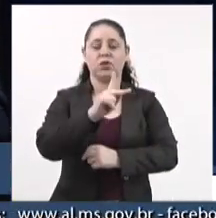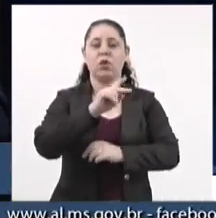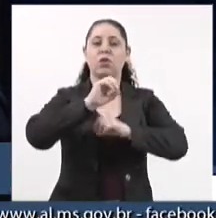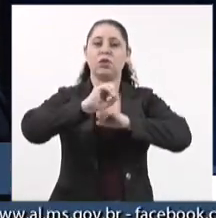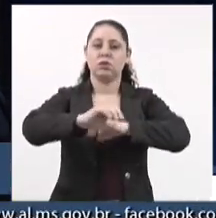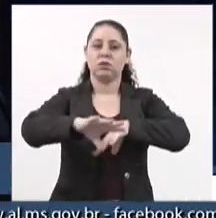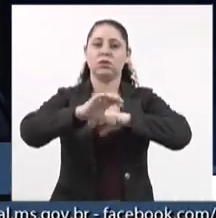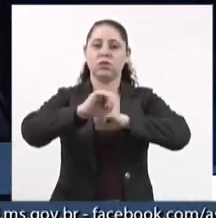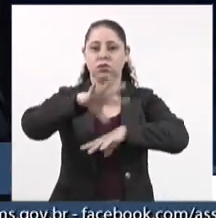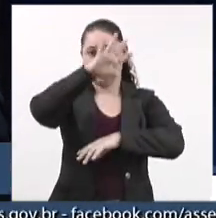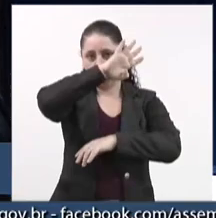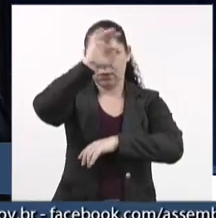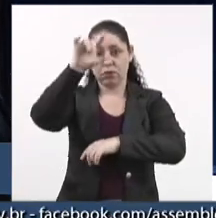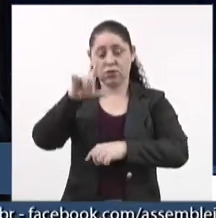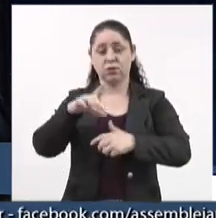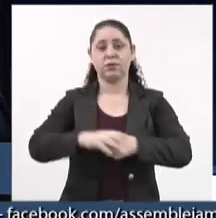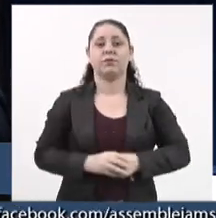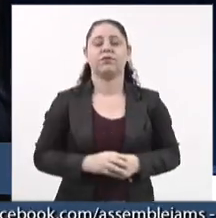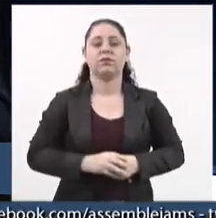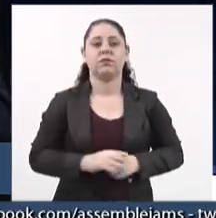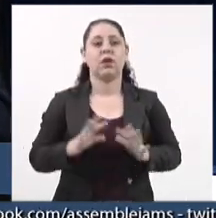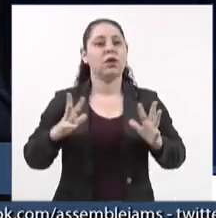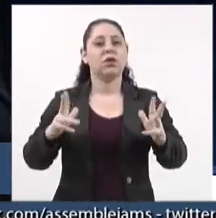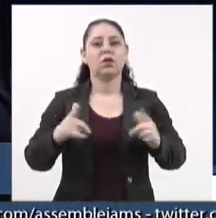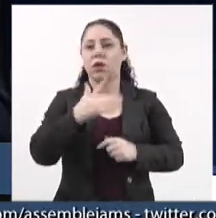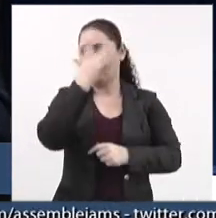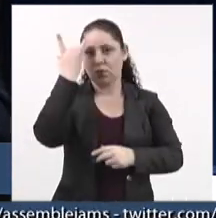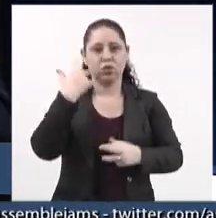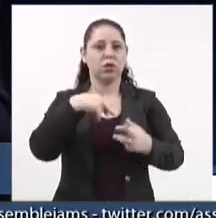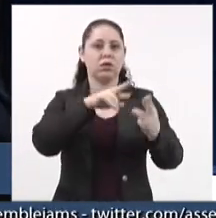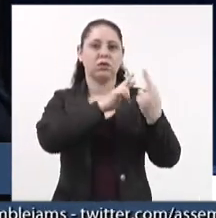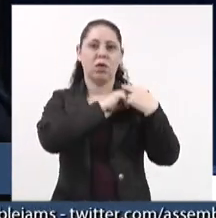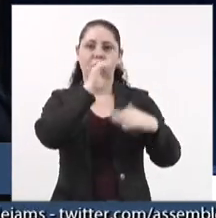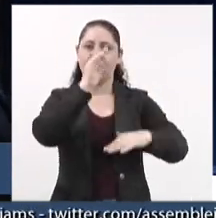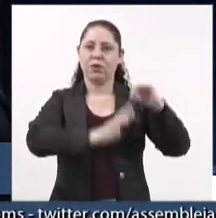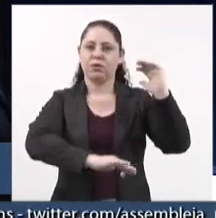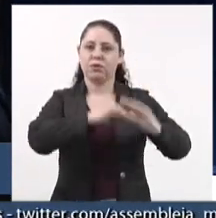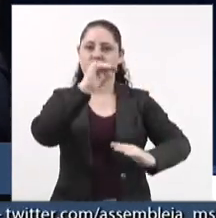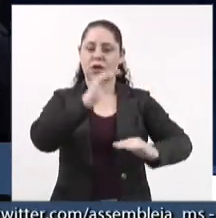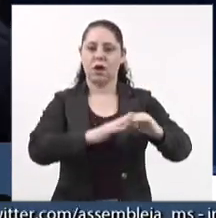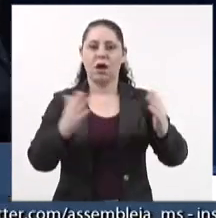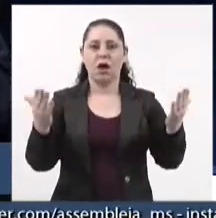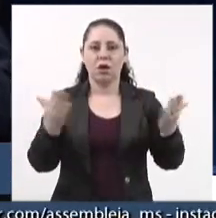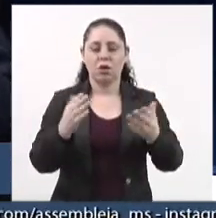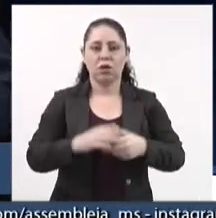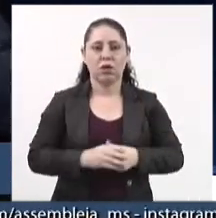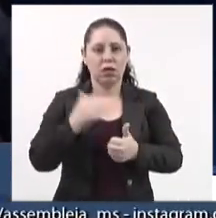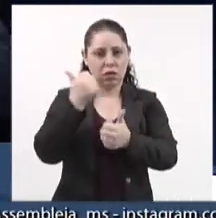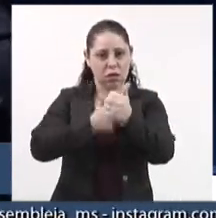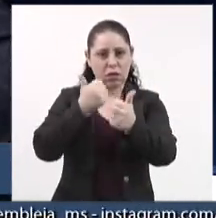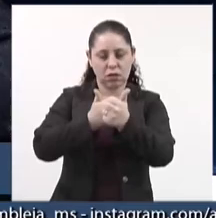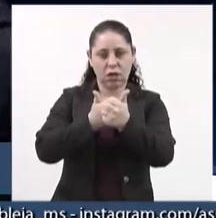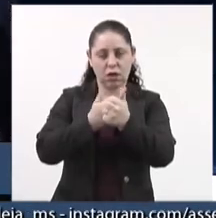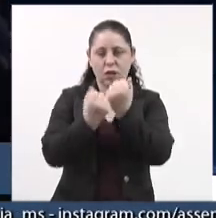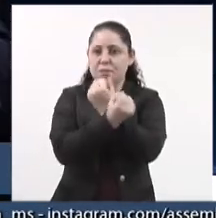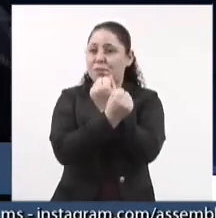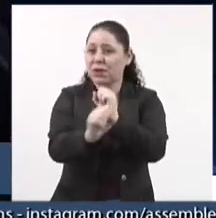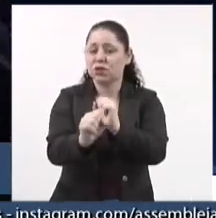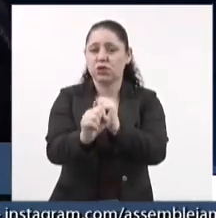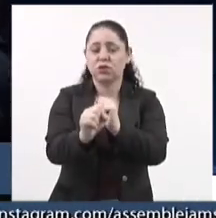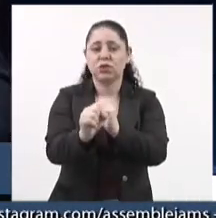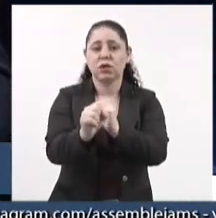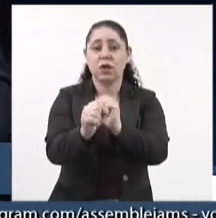educadores do Mato Grosso do Sul. Todo mundo é responsável, é profissional. Agora, estão tentando impedir que os professores